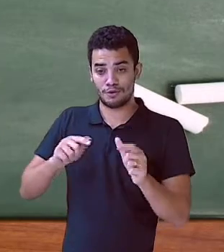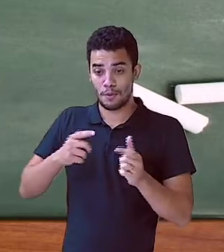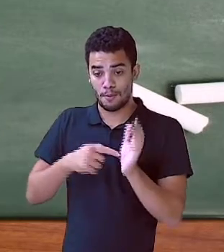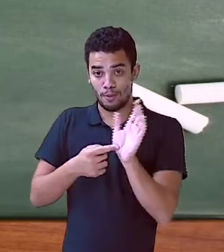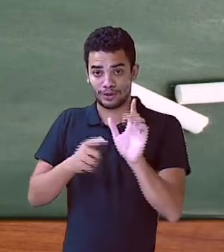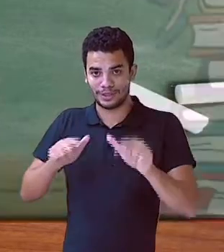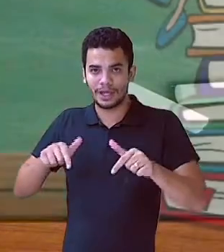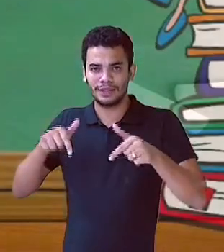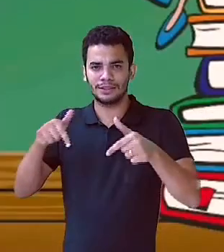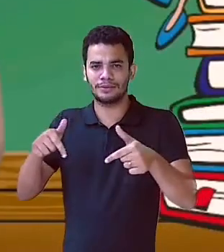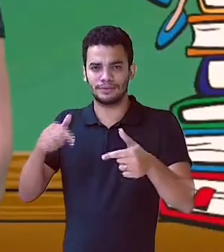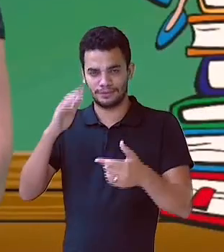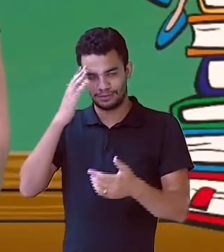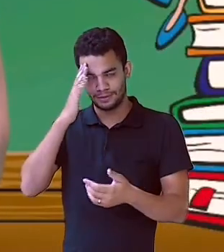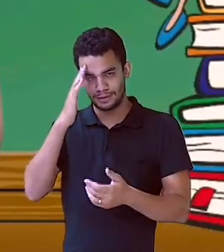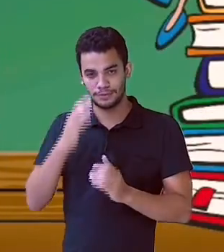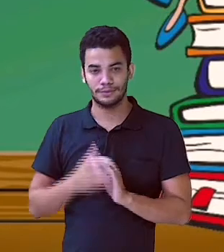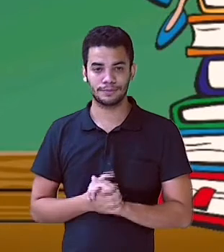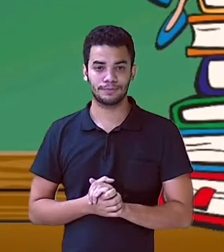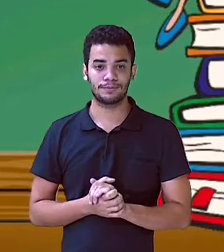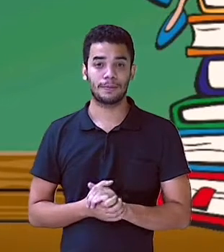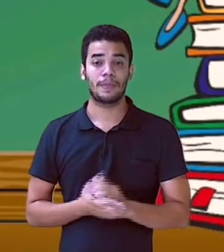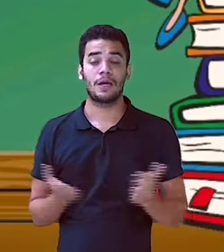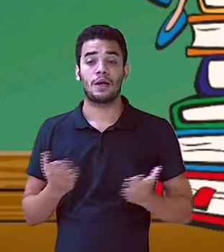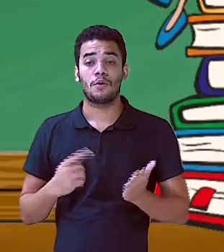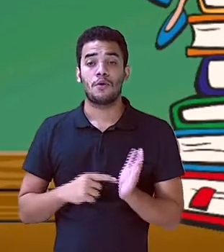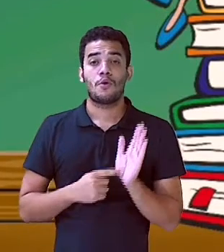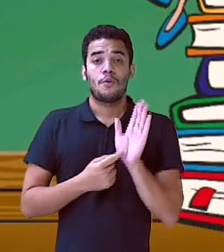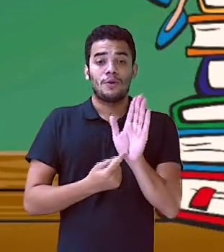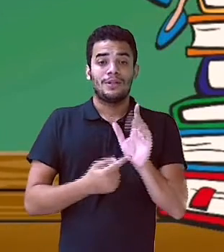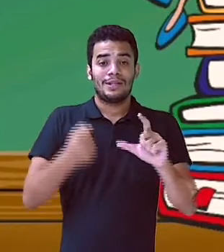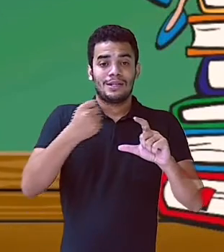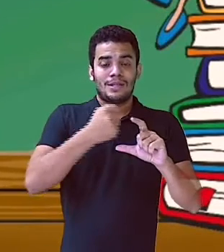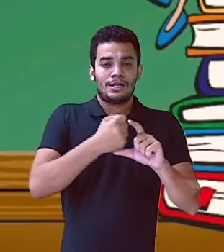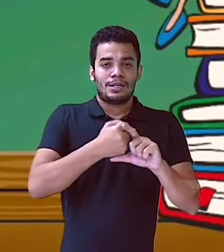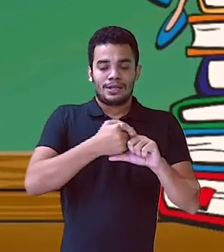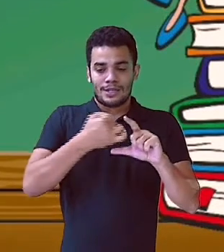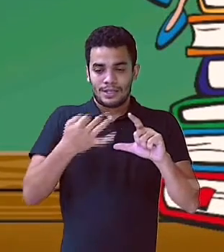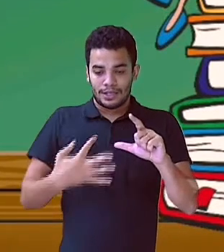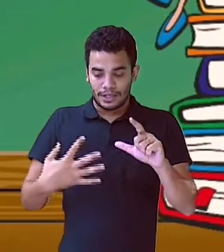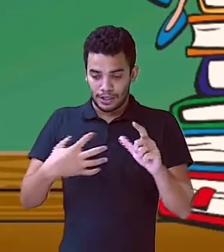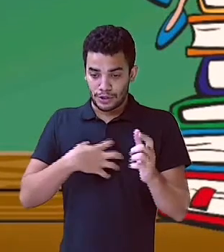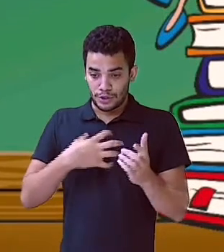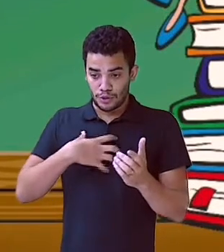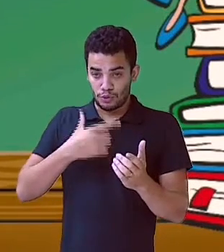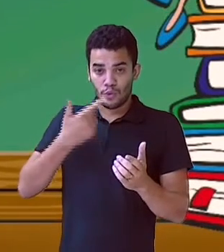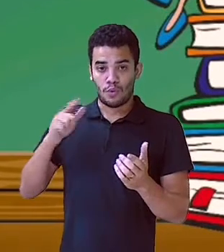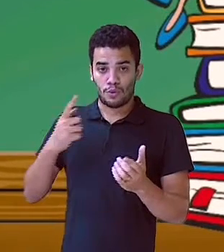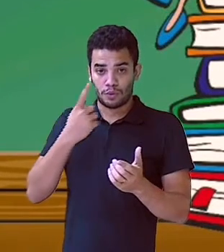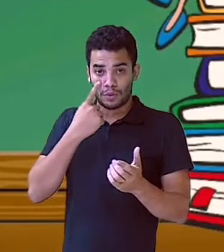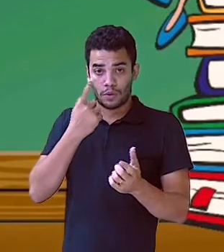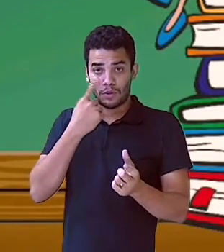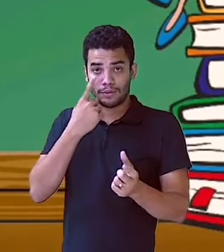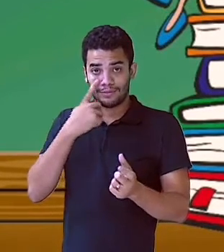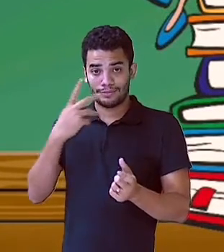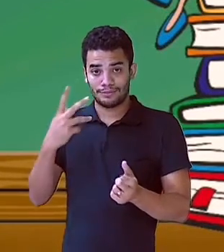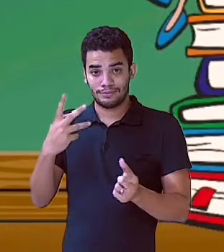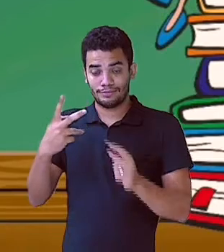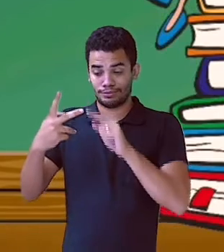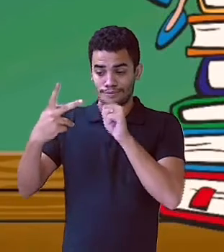Agora, passaremos para o segundo. Isso mesmo, a segunda classificação do predicado. Nós temos o predicado nominal.